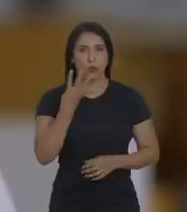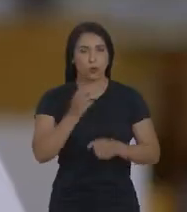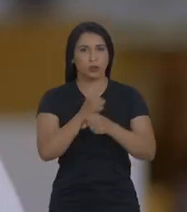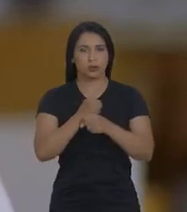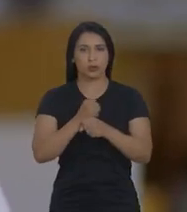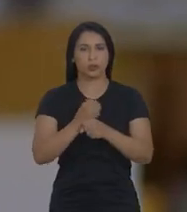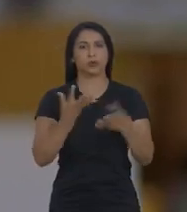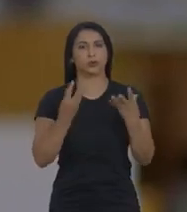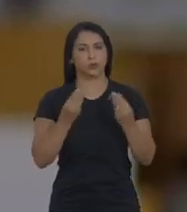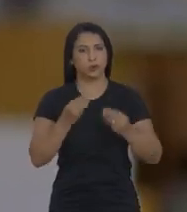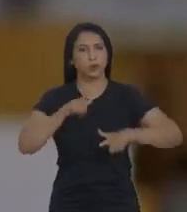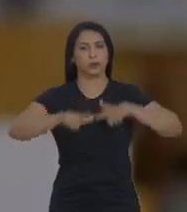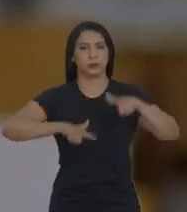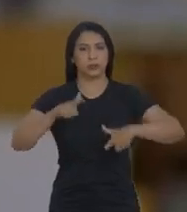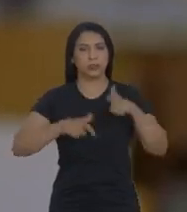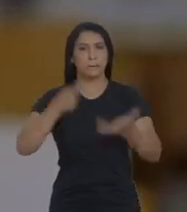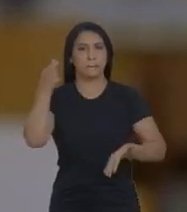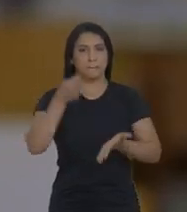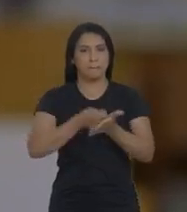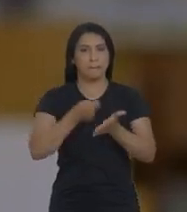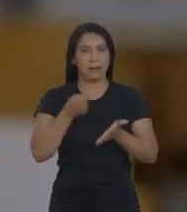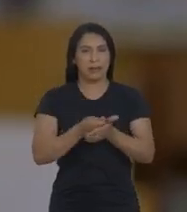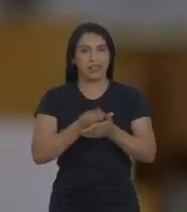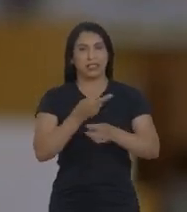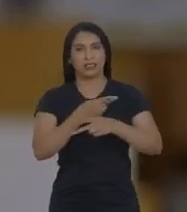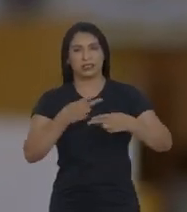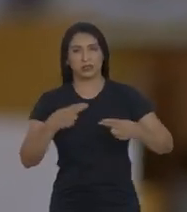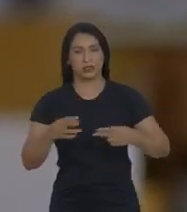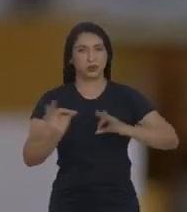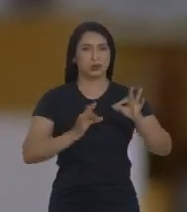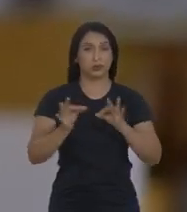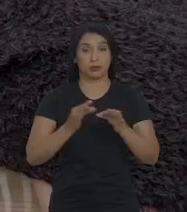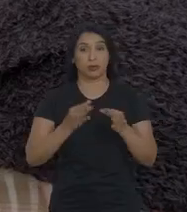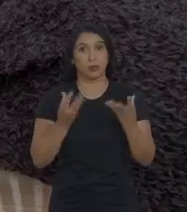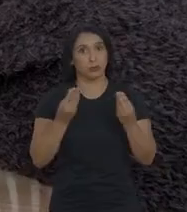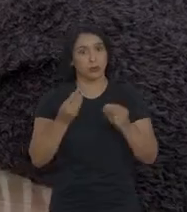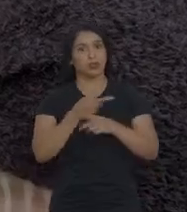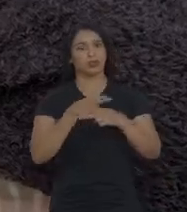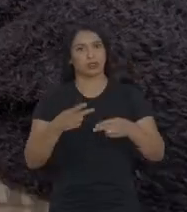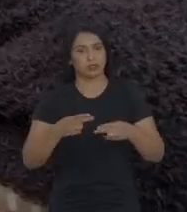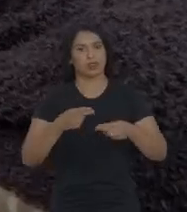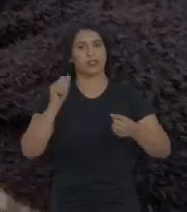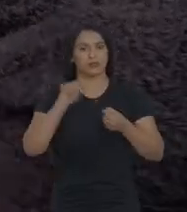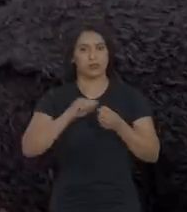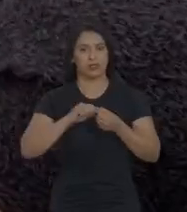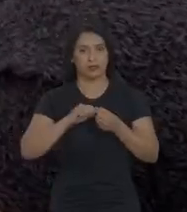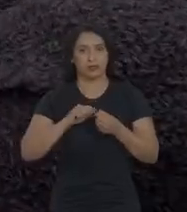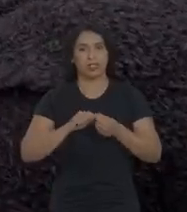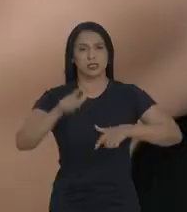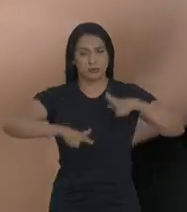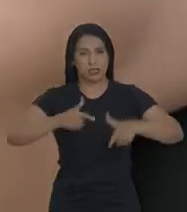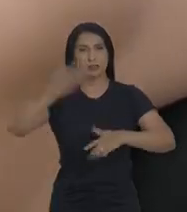Foram quatro anos de muita dedicação. Pagar as contas, arrumar a casa, muita coisa ainda tem que ser feita. Mas a gente trabalhou sério,